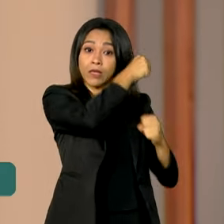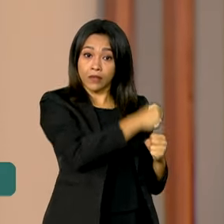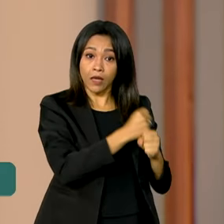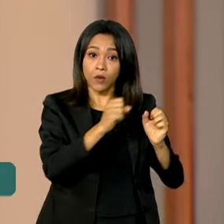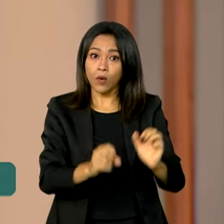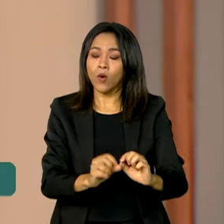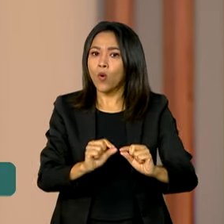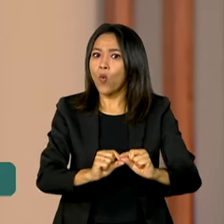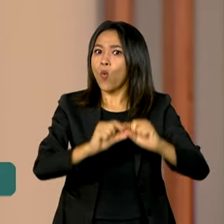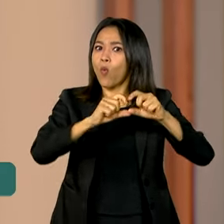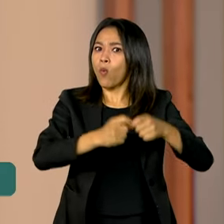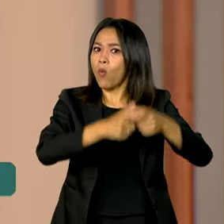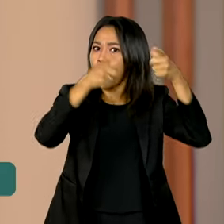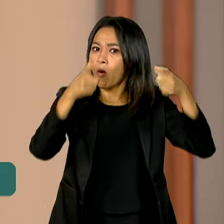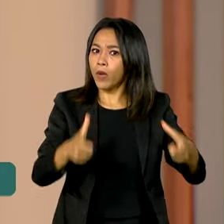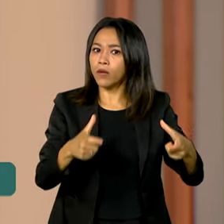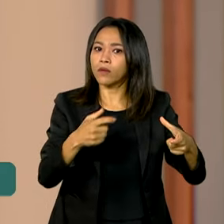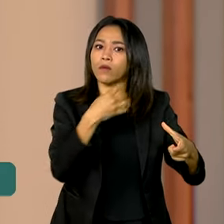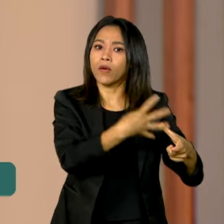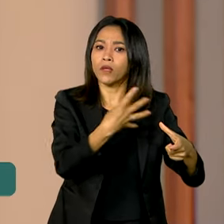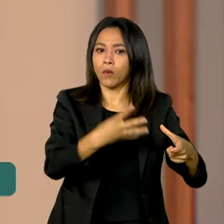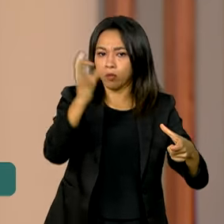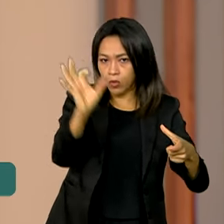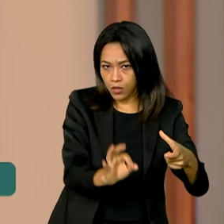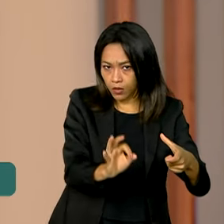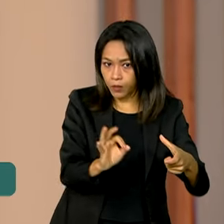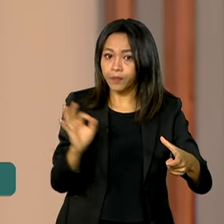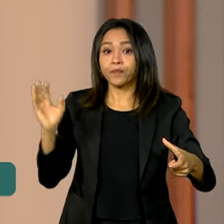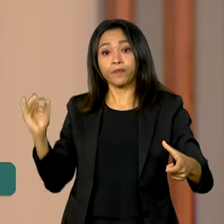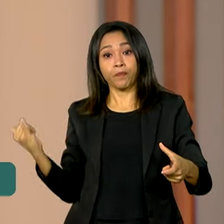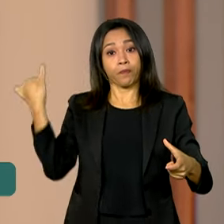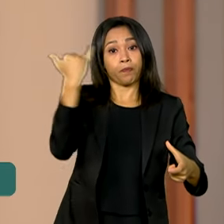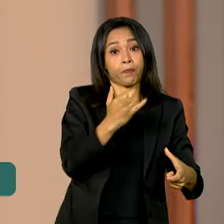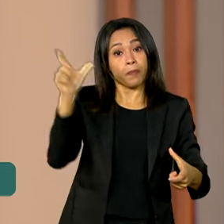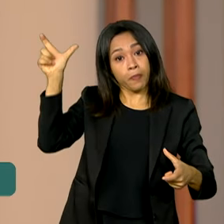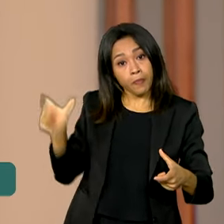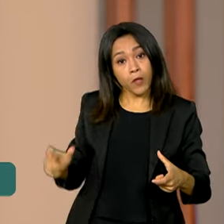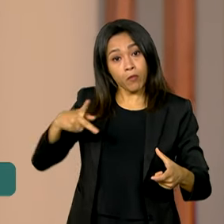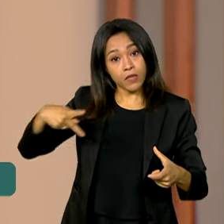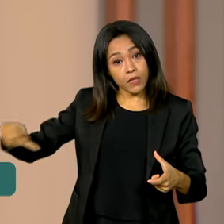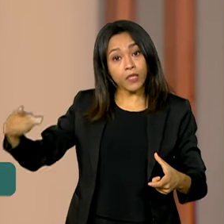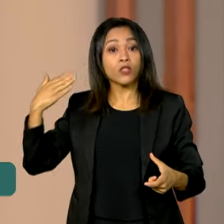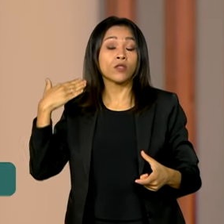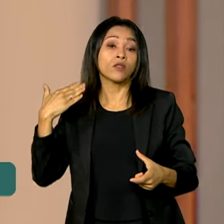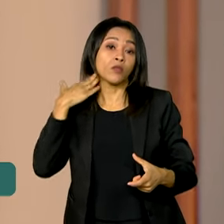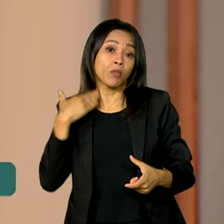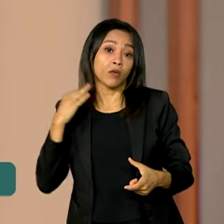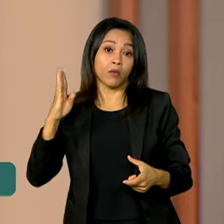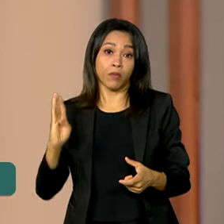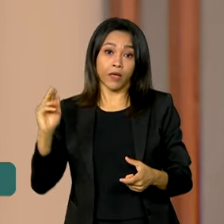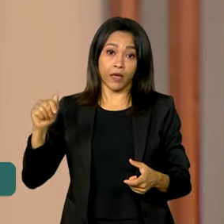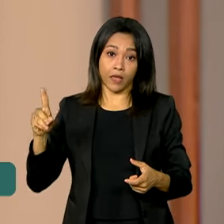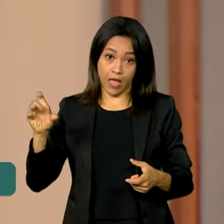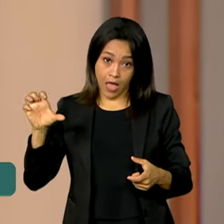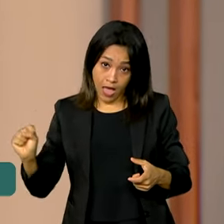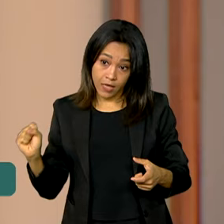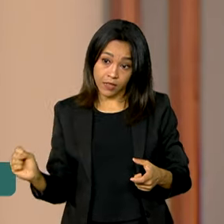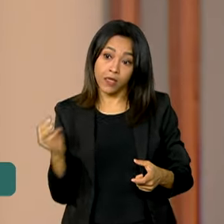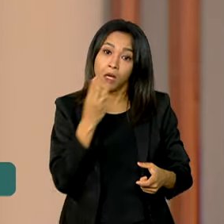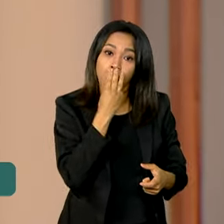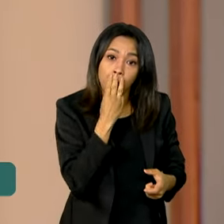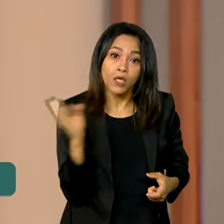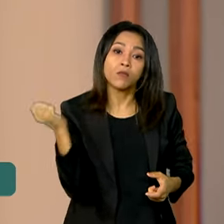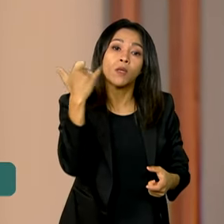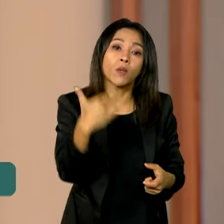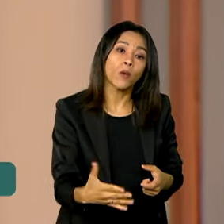o aumento foi de quase 44%. Segundo o presidente do BNDES, Aloysio Mercadante, o aumento de investimentos na